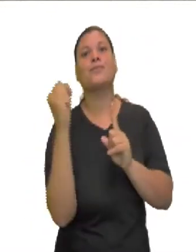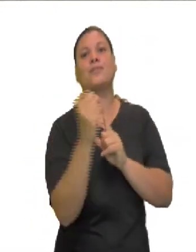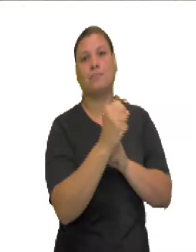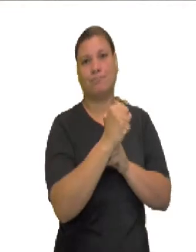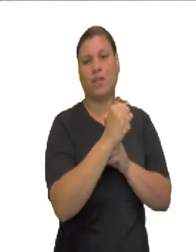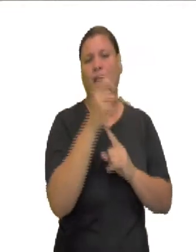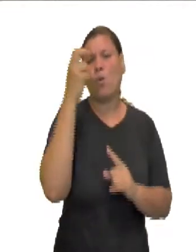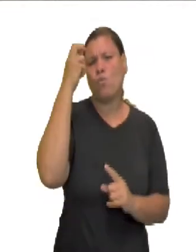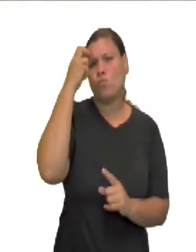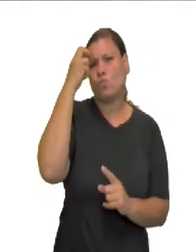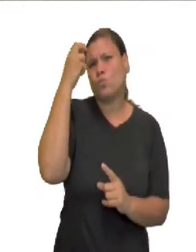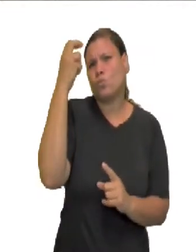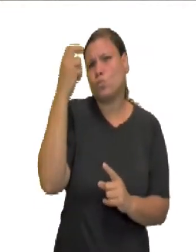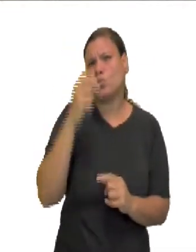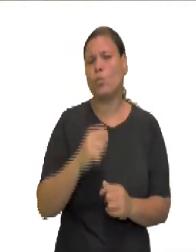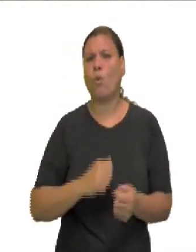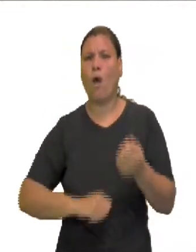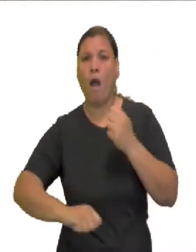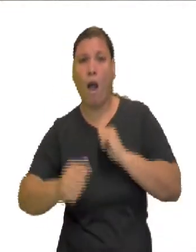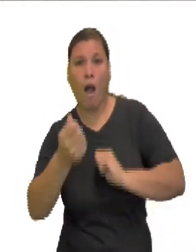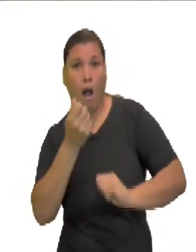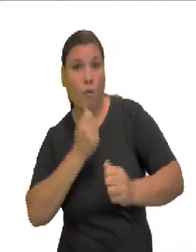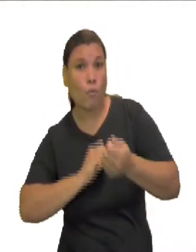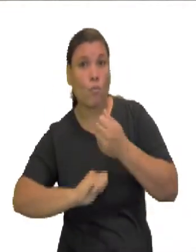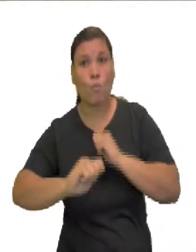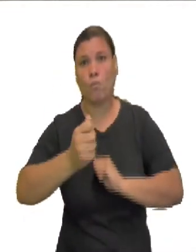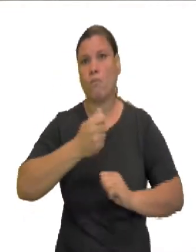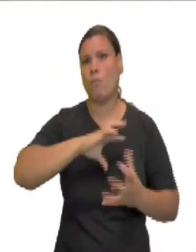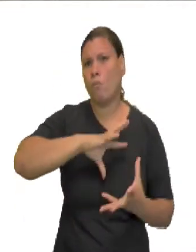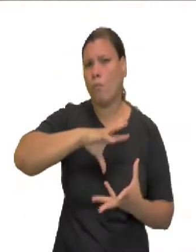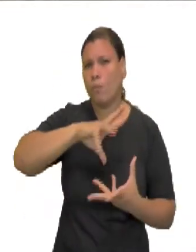cultura, economia vigente do mundo.